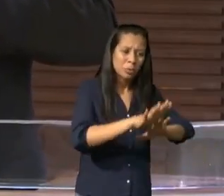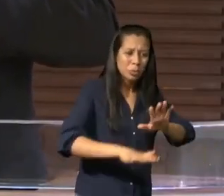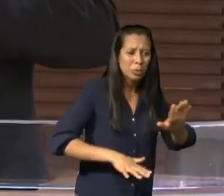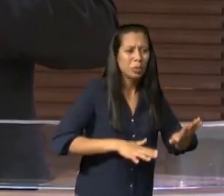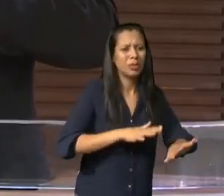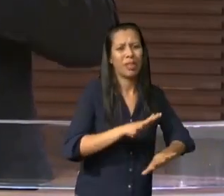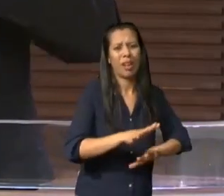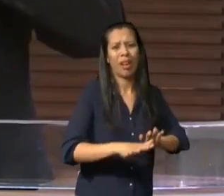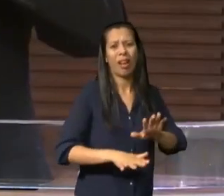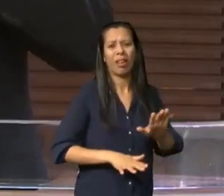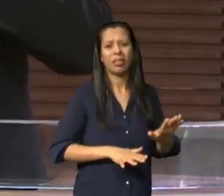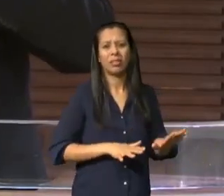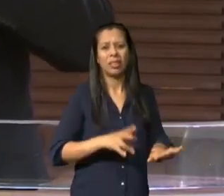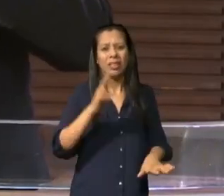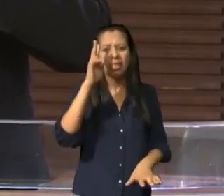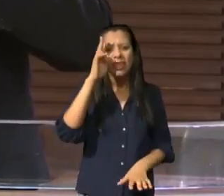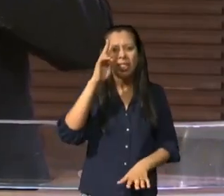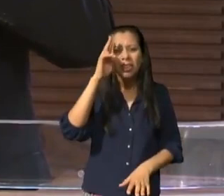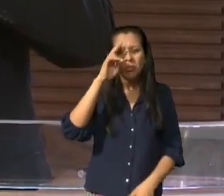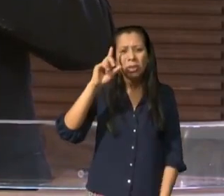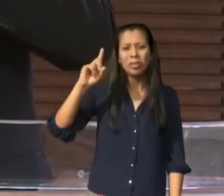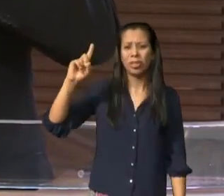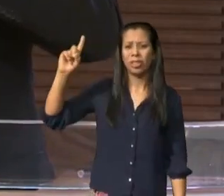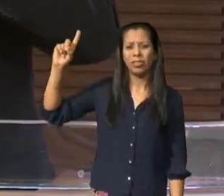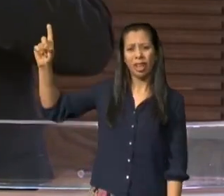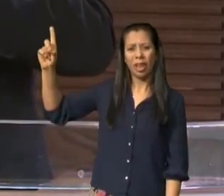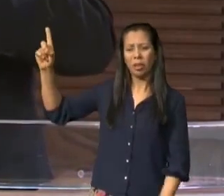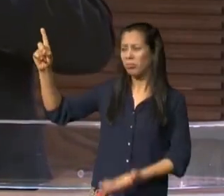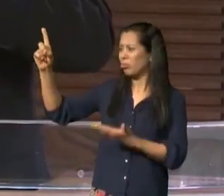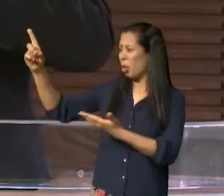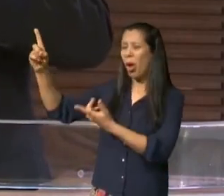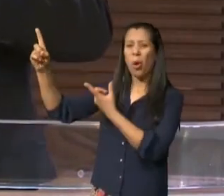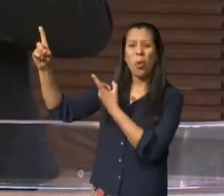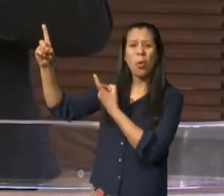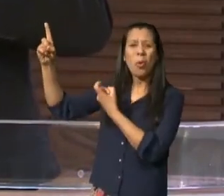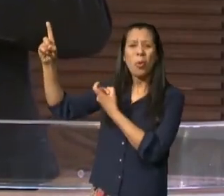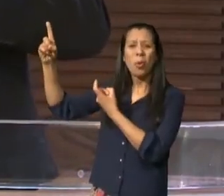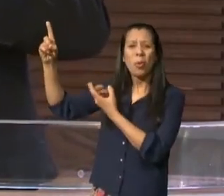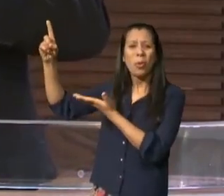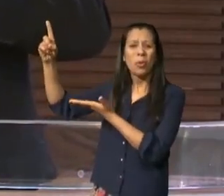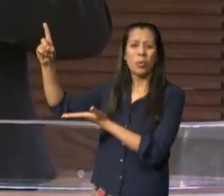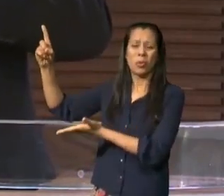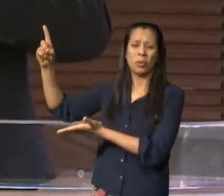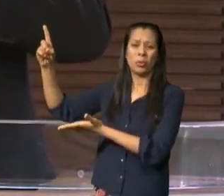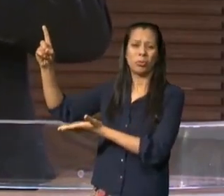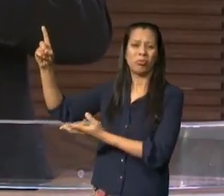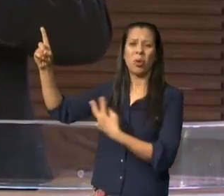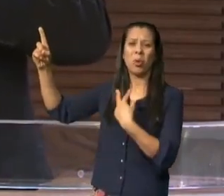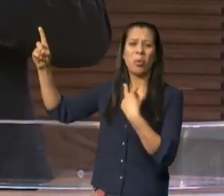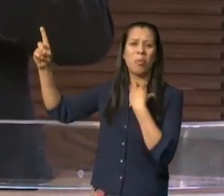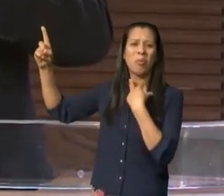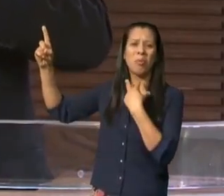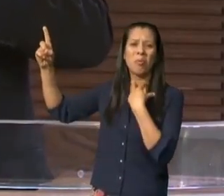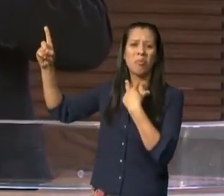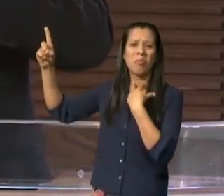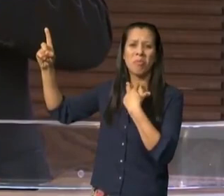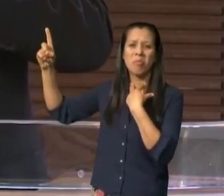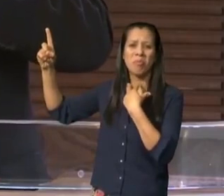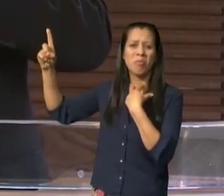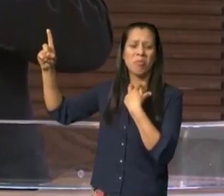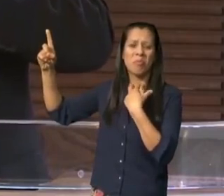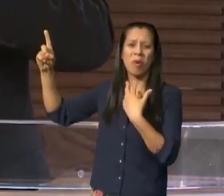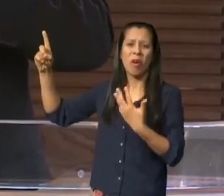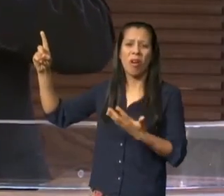no sentido de que tudo aquilo que eu fizer se não estiver de acordo com a vontade de Deus